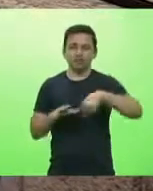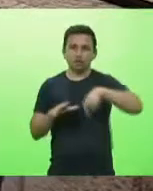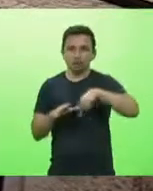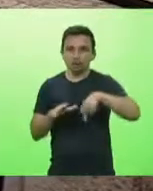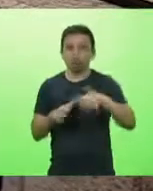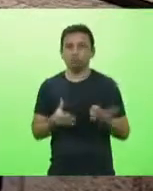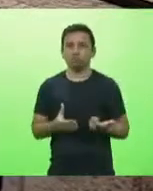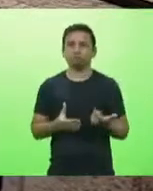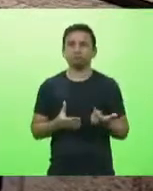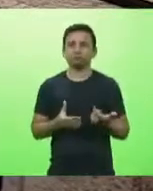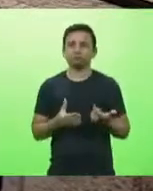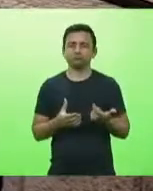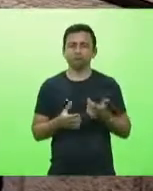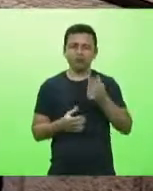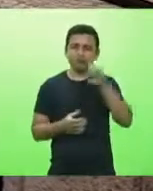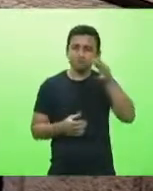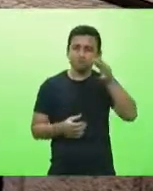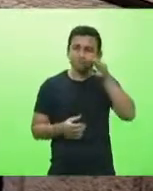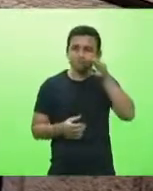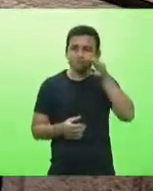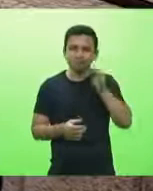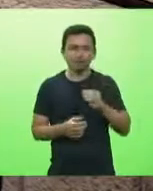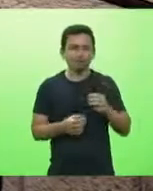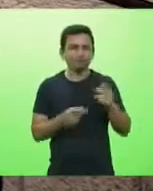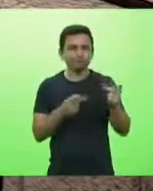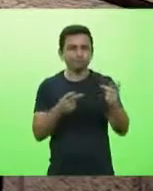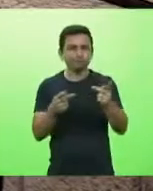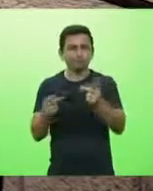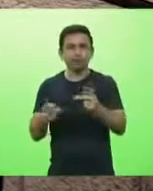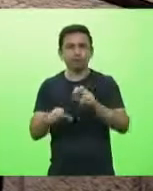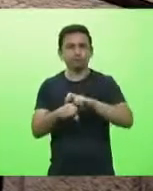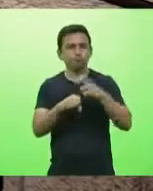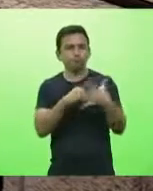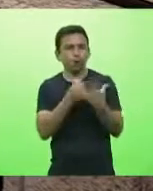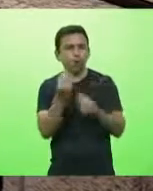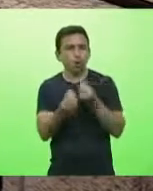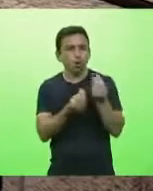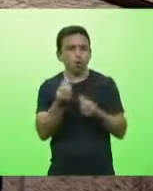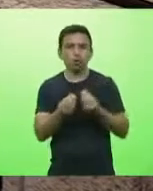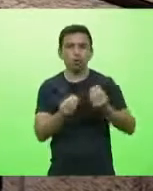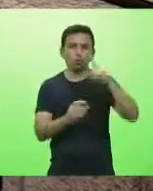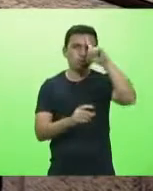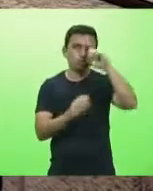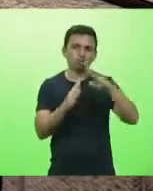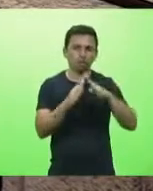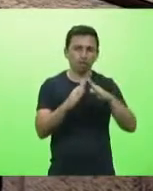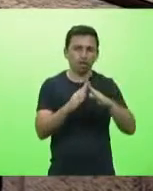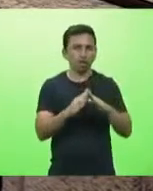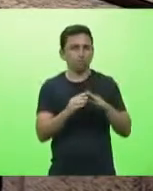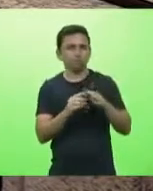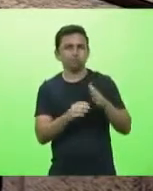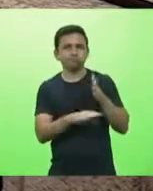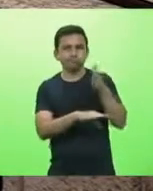realidade da pandemia a realidade dos hospitais estive no hospital